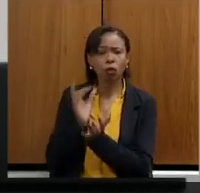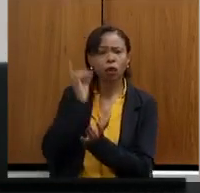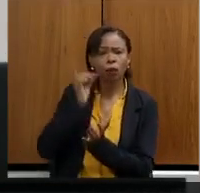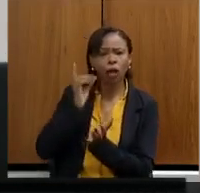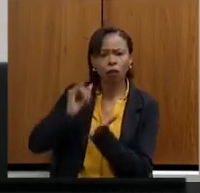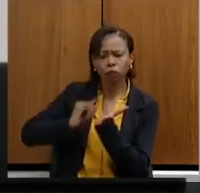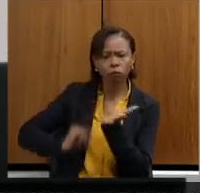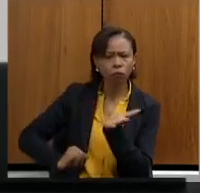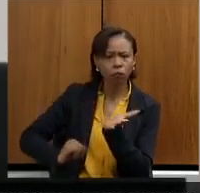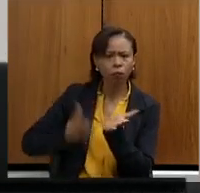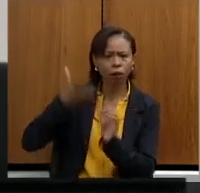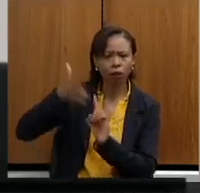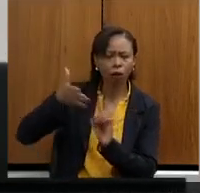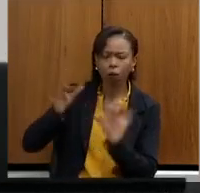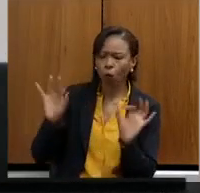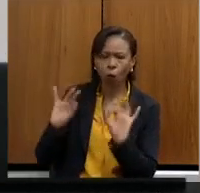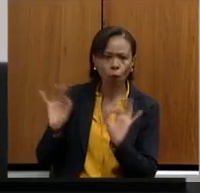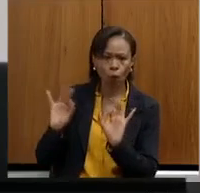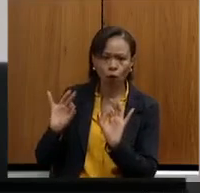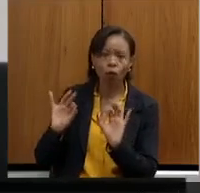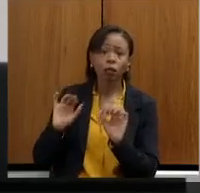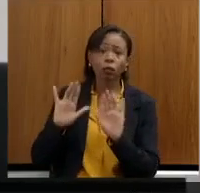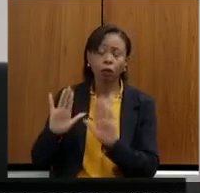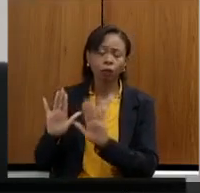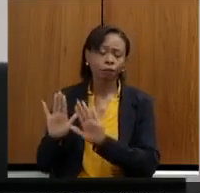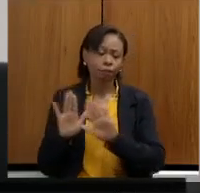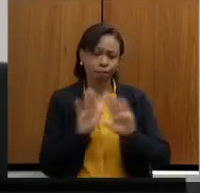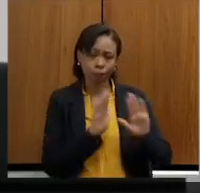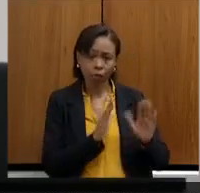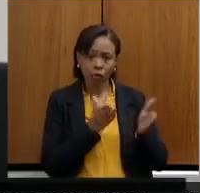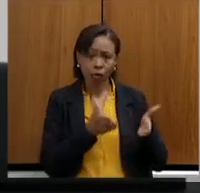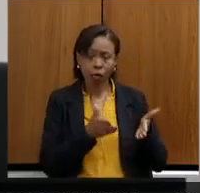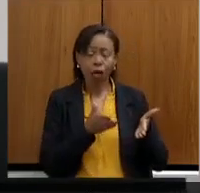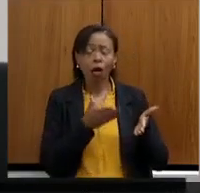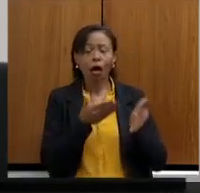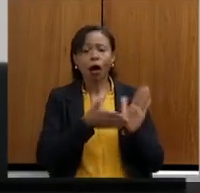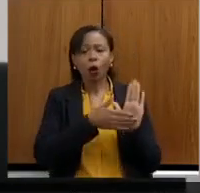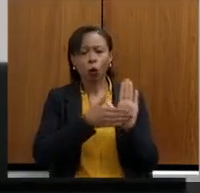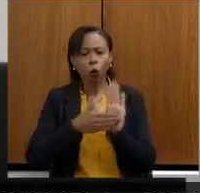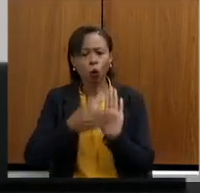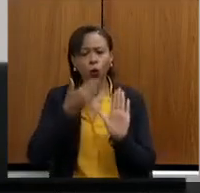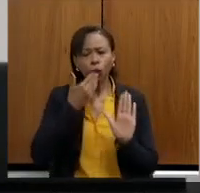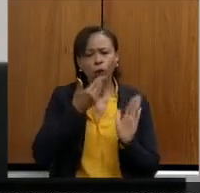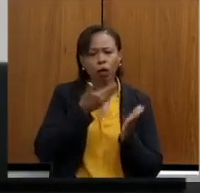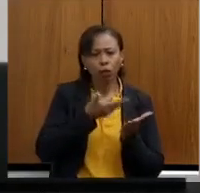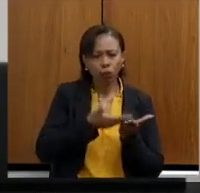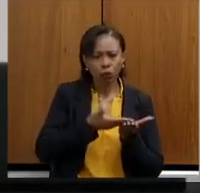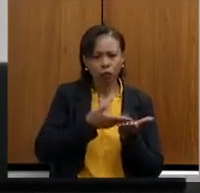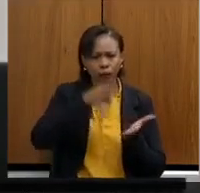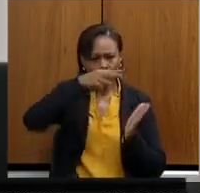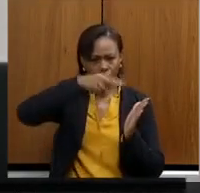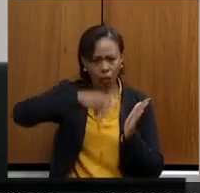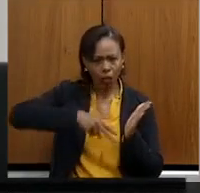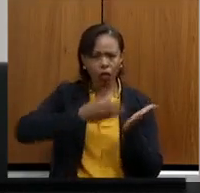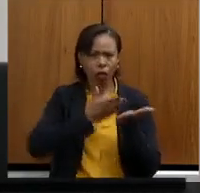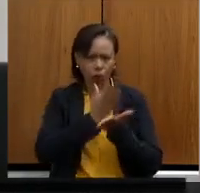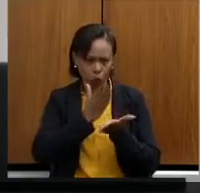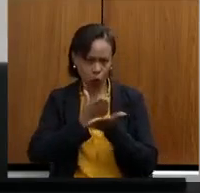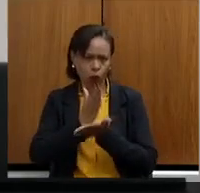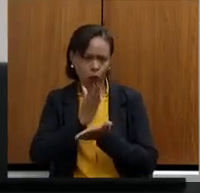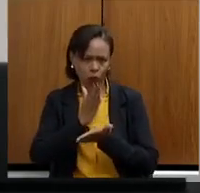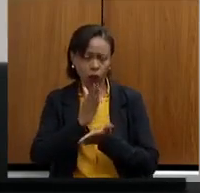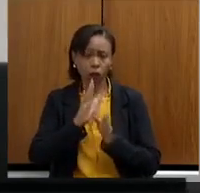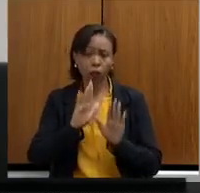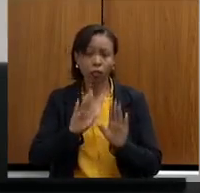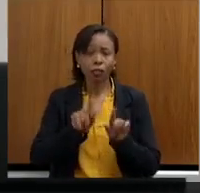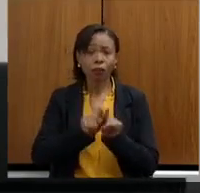agora para falar, eu tenho aqui alguns requerimentos que serão lidos e aprovados, eu não posso deixar de